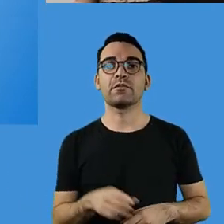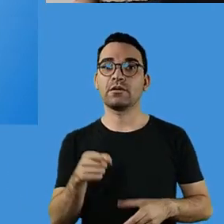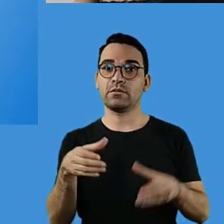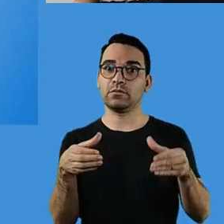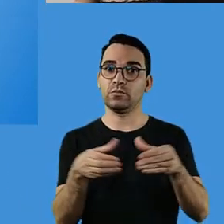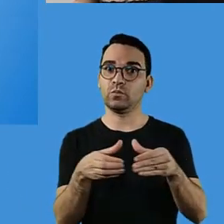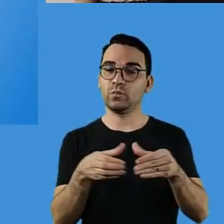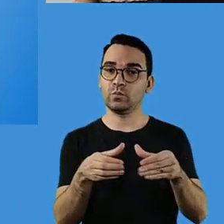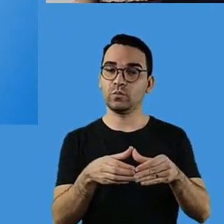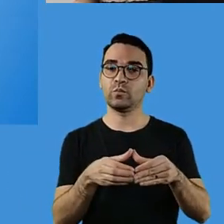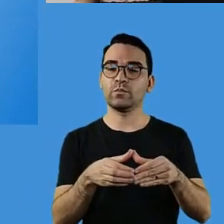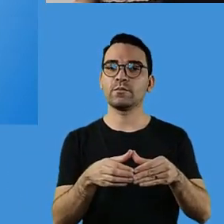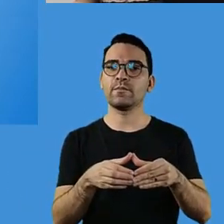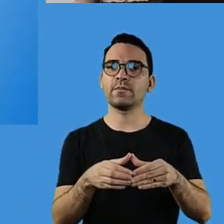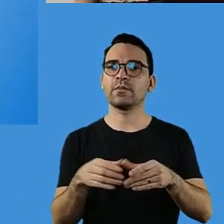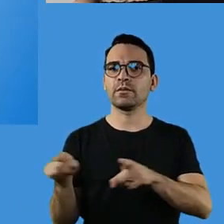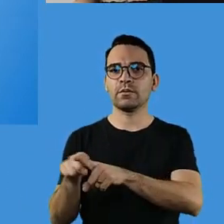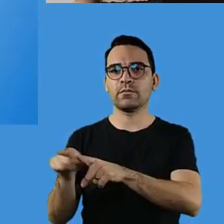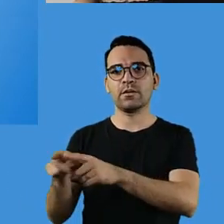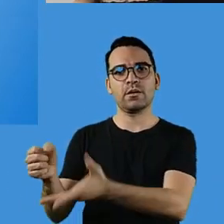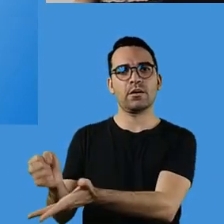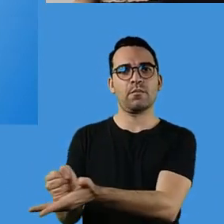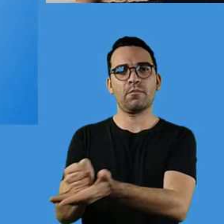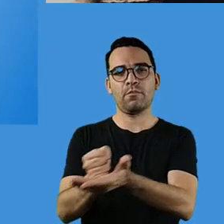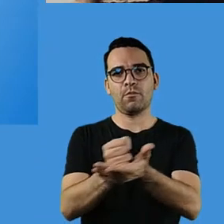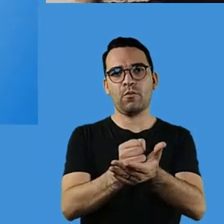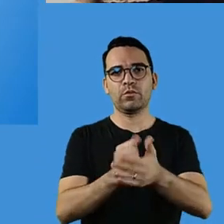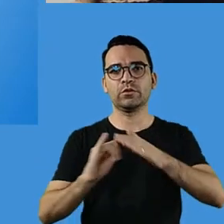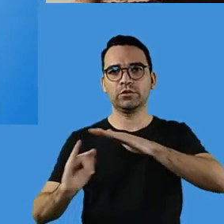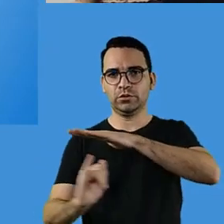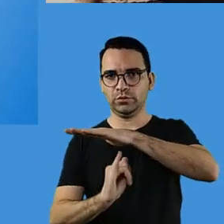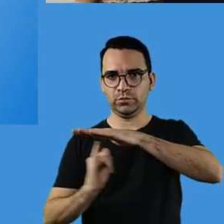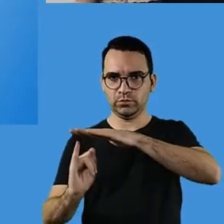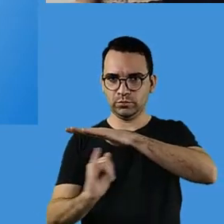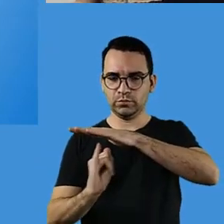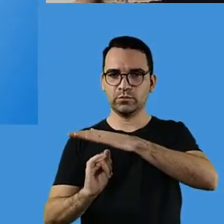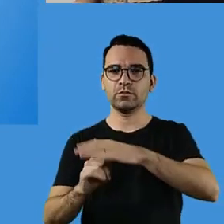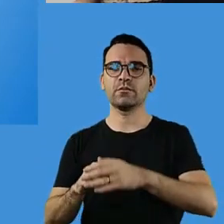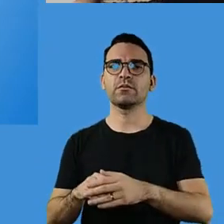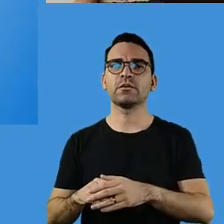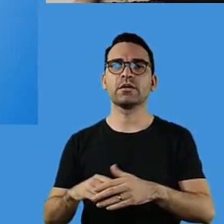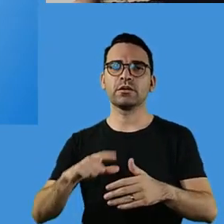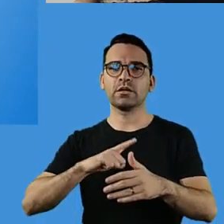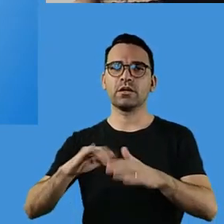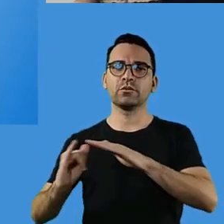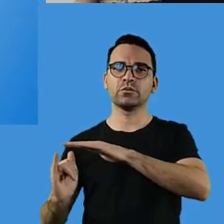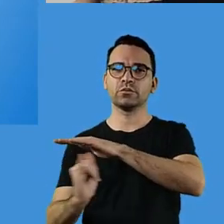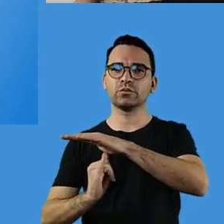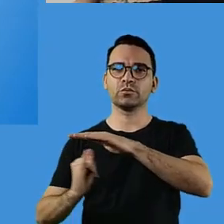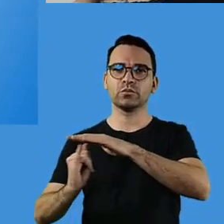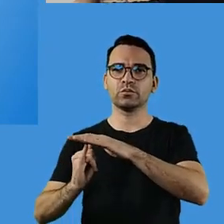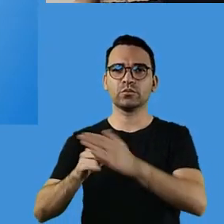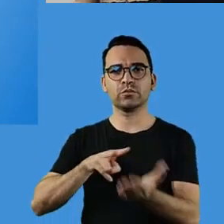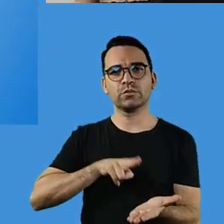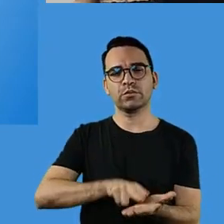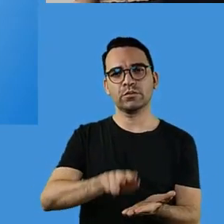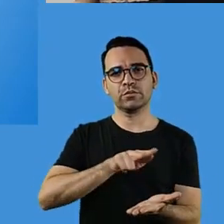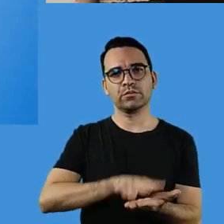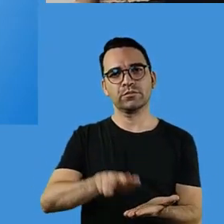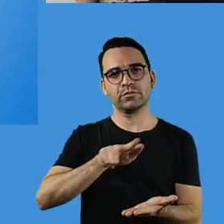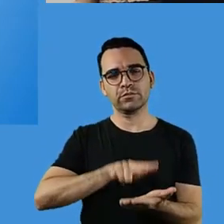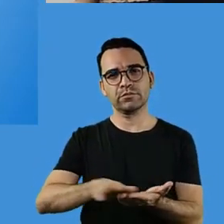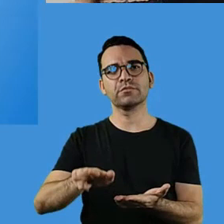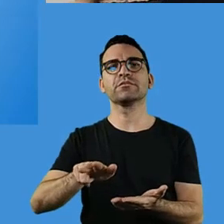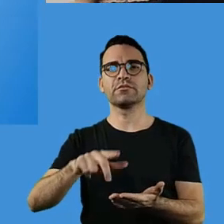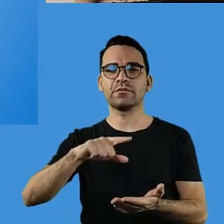esse grupo, com o apoio de algumas fundações e instituições como o Instituto Ayrton Senna, a